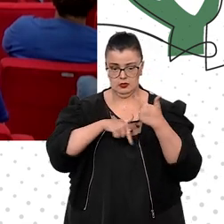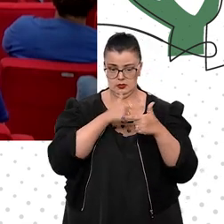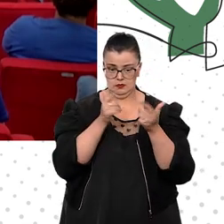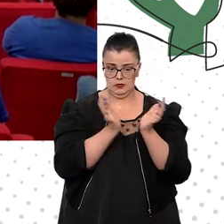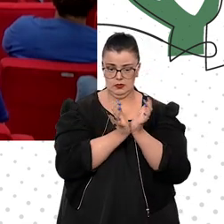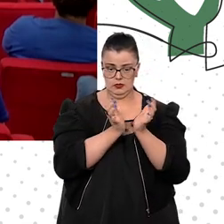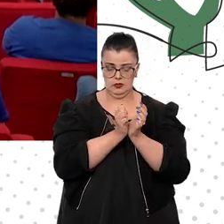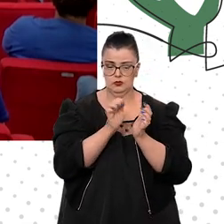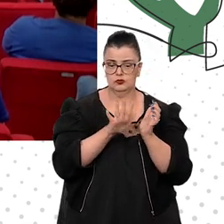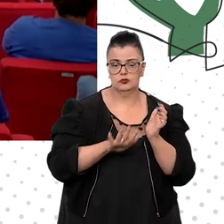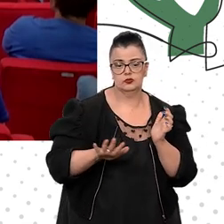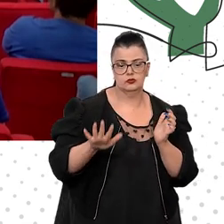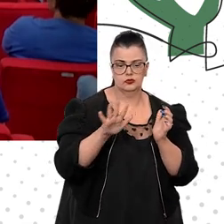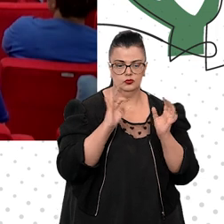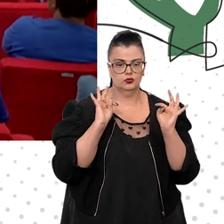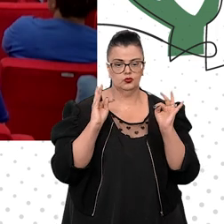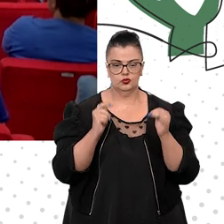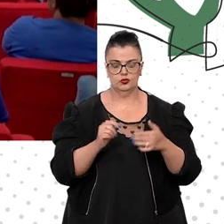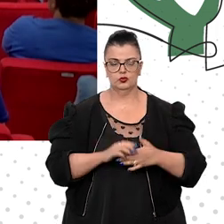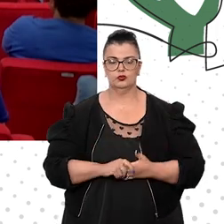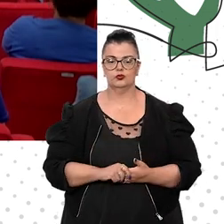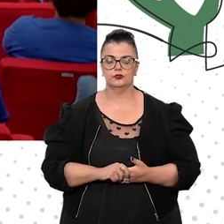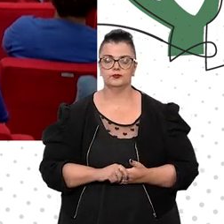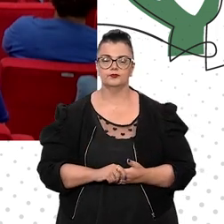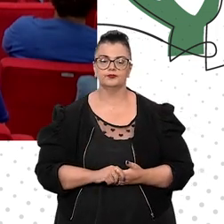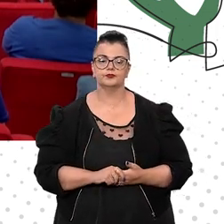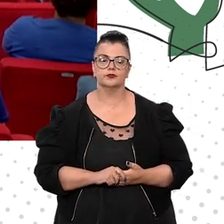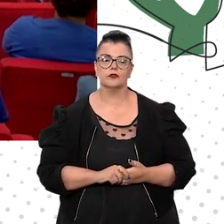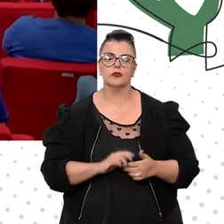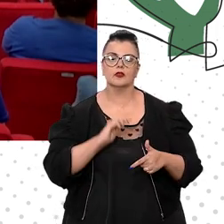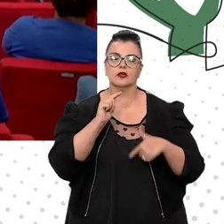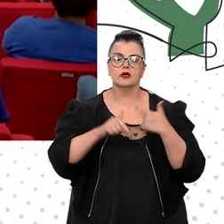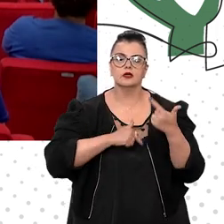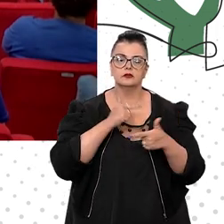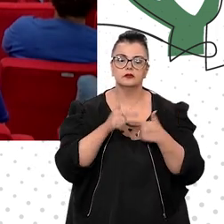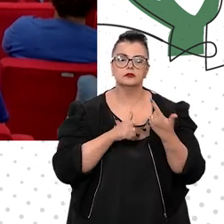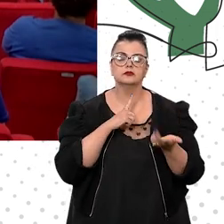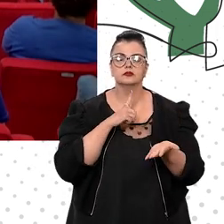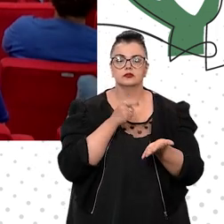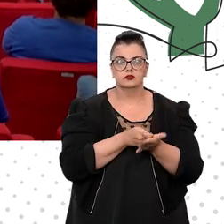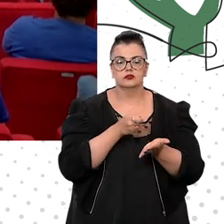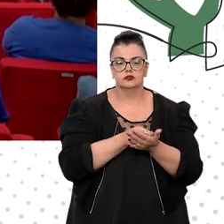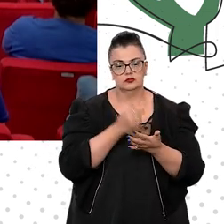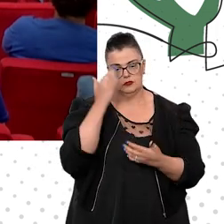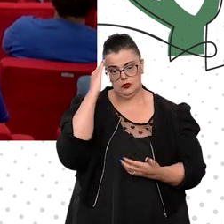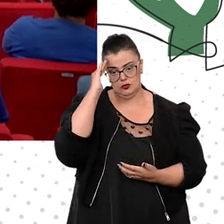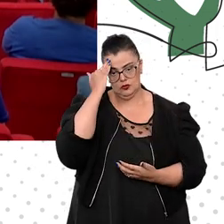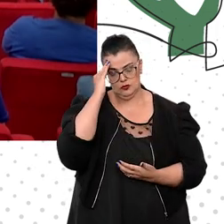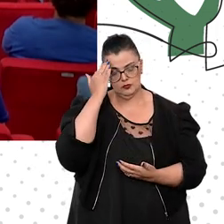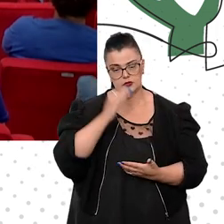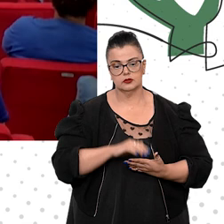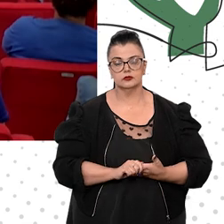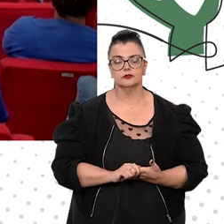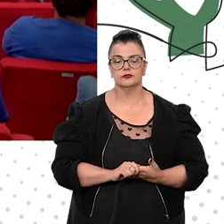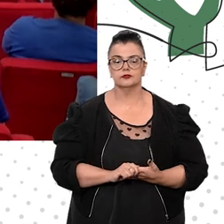é um trabalho de todos, e é um trabalho que exige compreensão, e, muitas vezes,